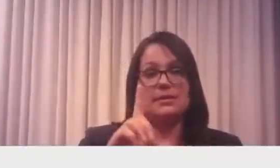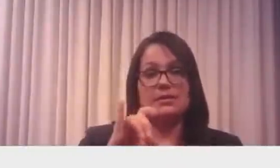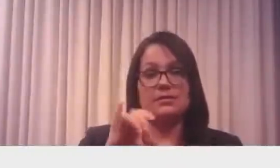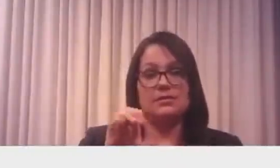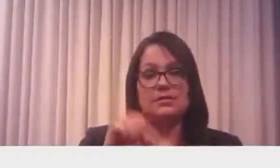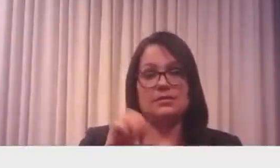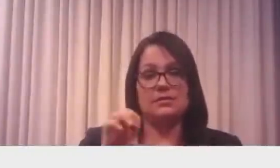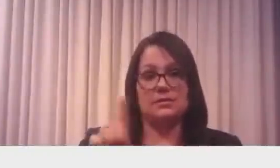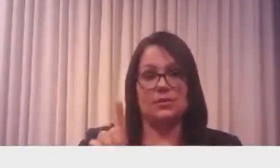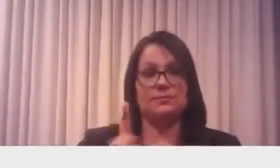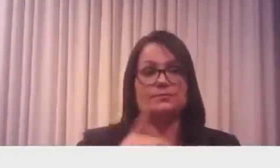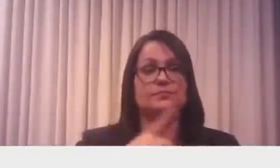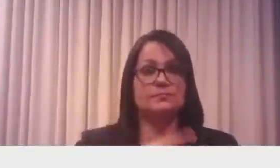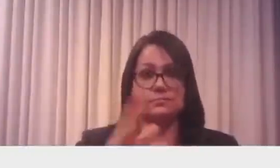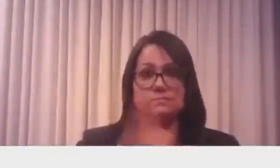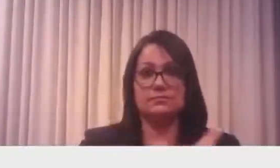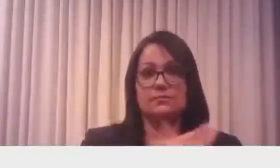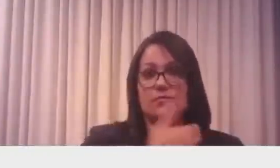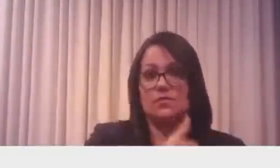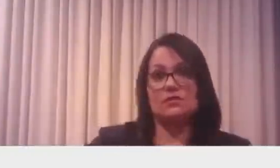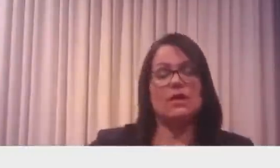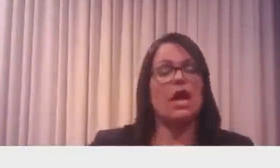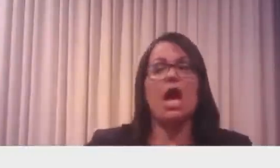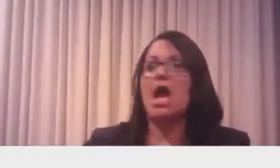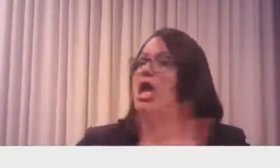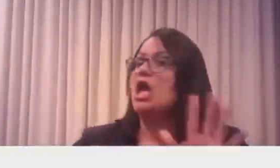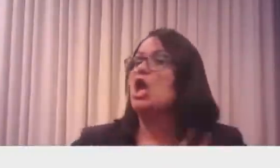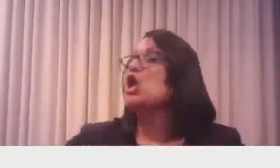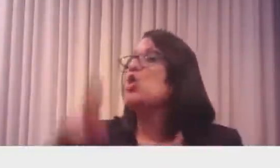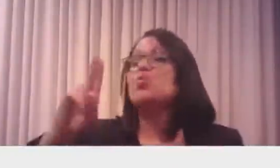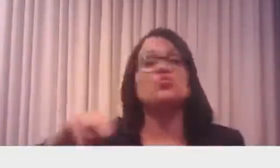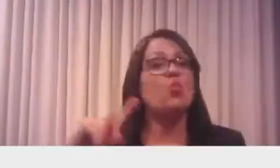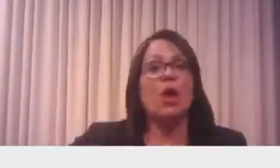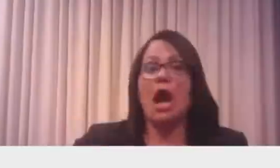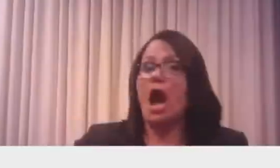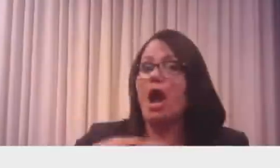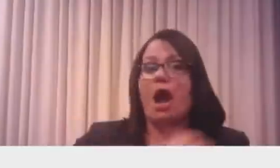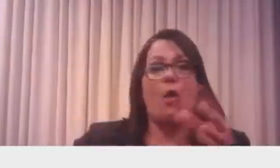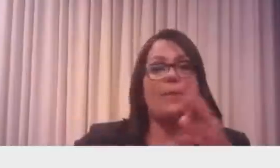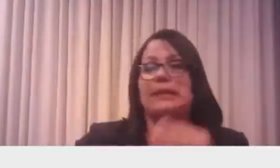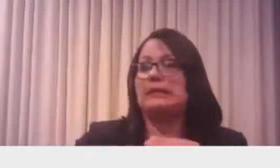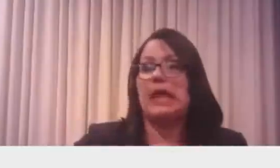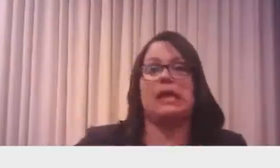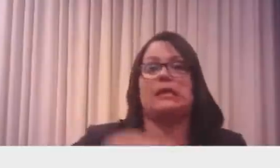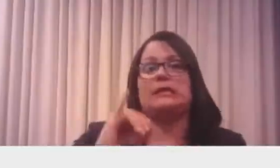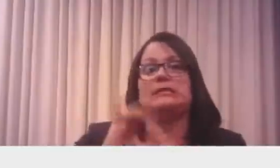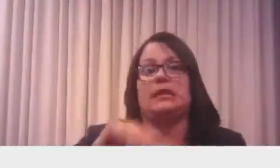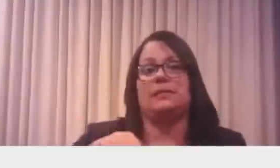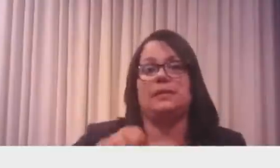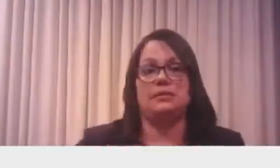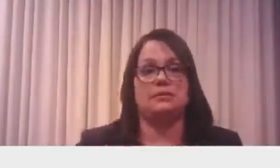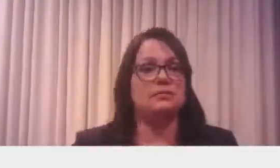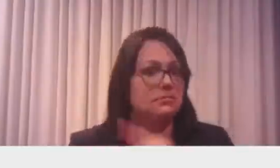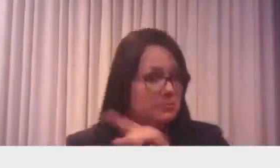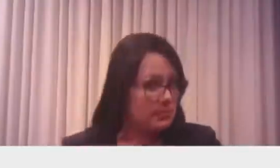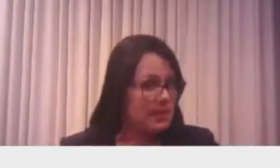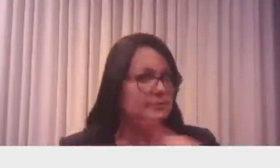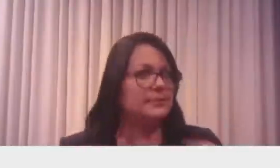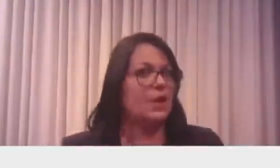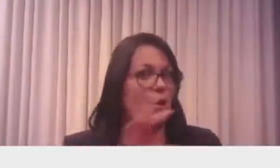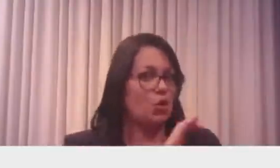aumentamos o ICMS, continua o mesmo percentual. Agora, a emenda constitucional 33 de 2001